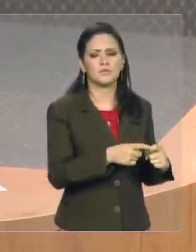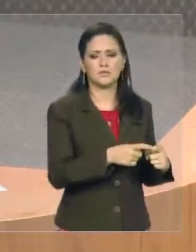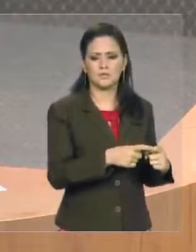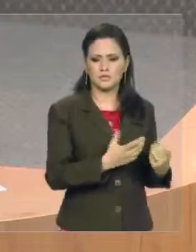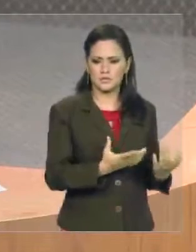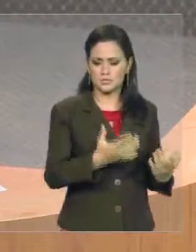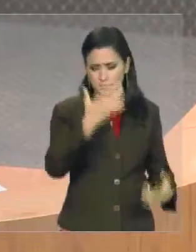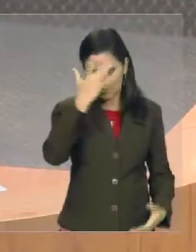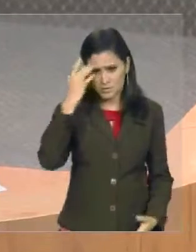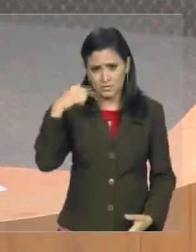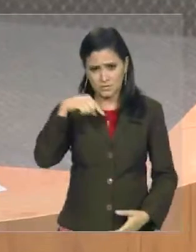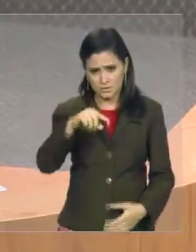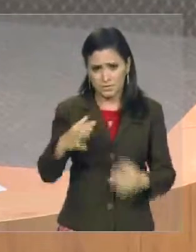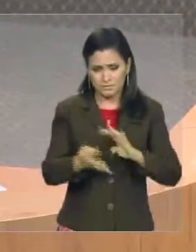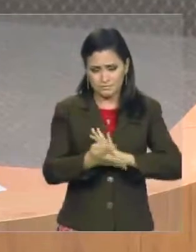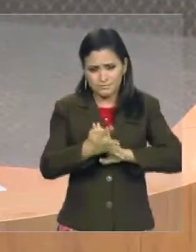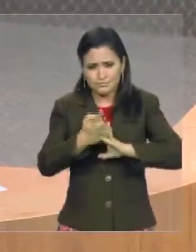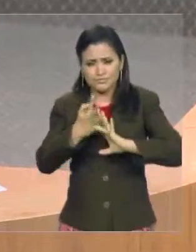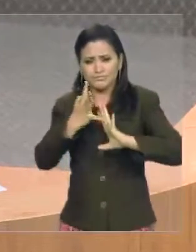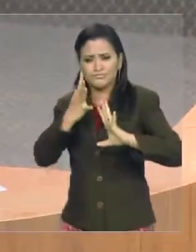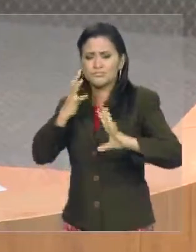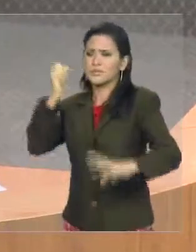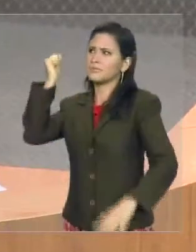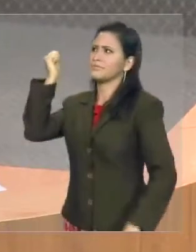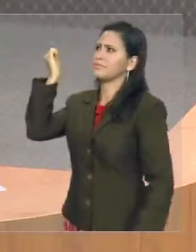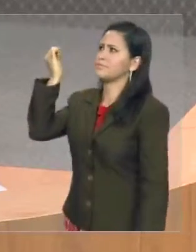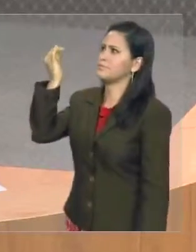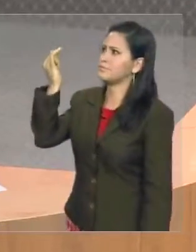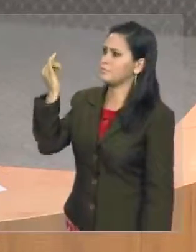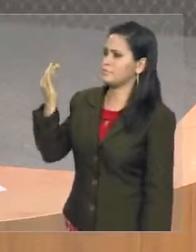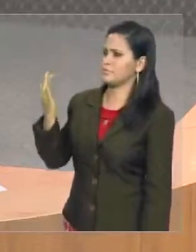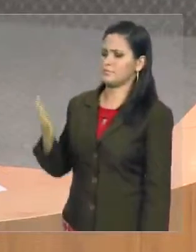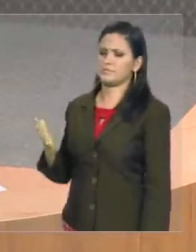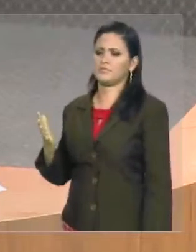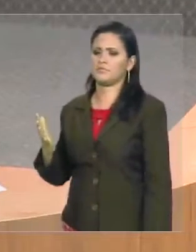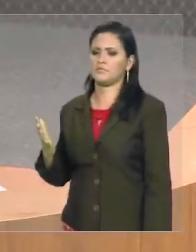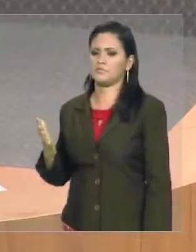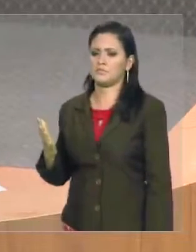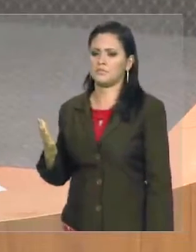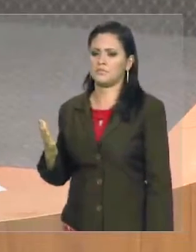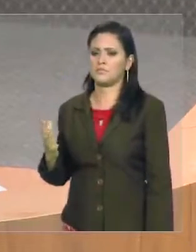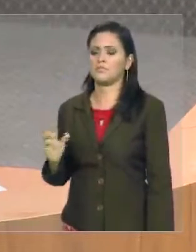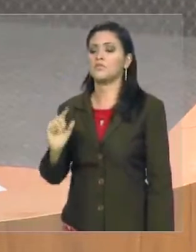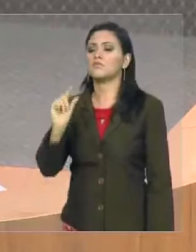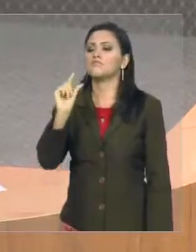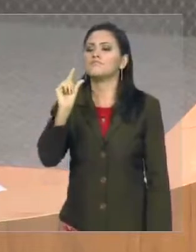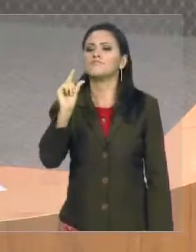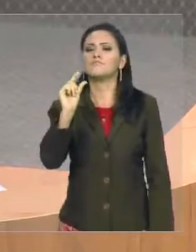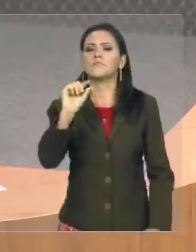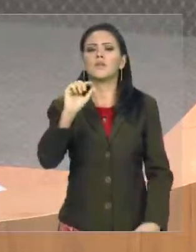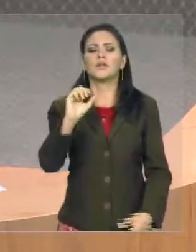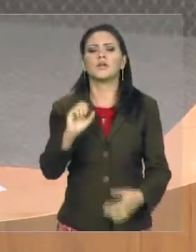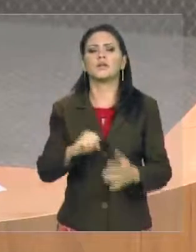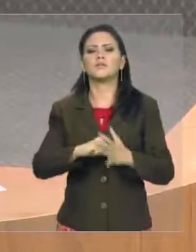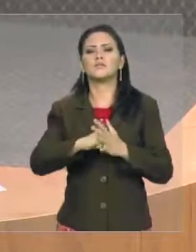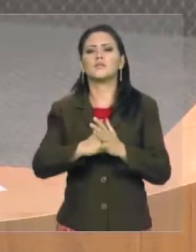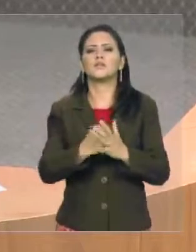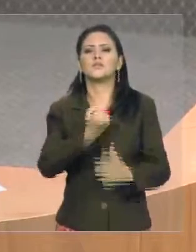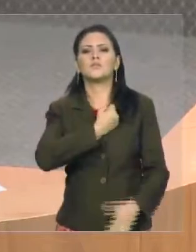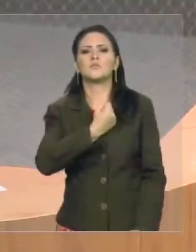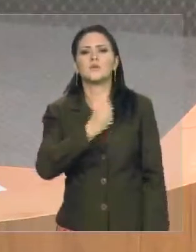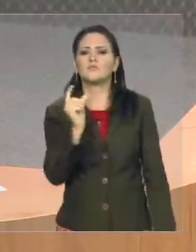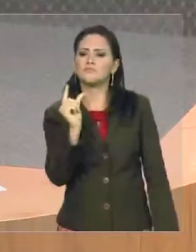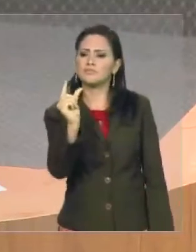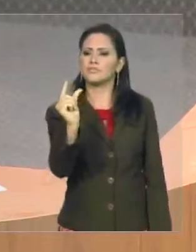para a fila, madruga na fila, não é para marcar a consulta, é para receber uma senha, recebe a senha,